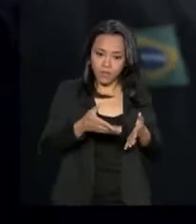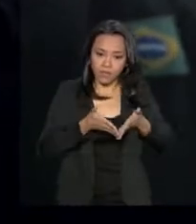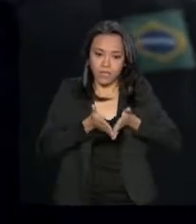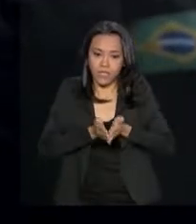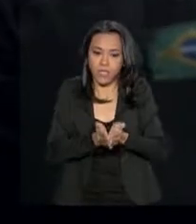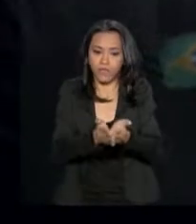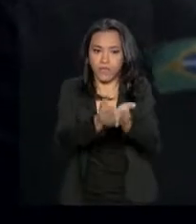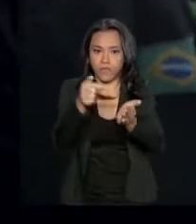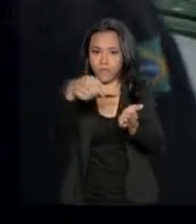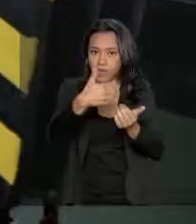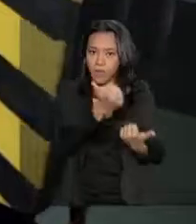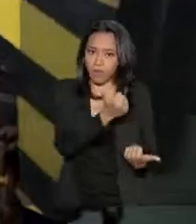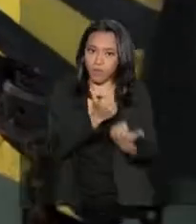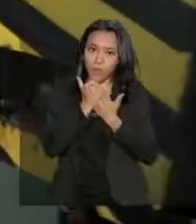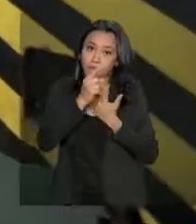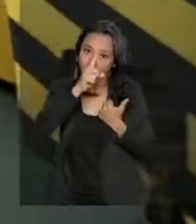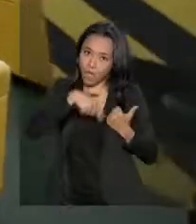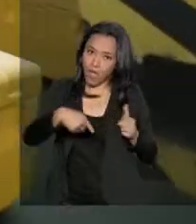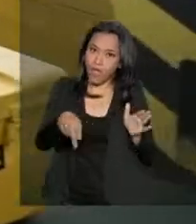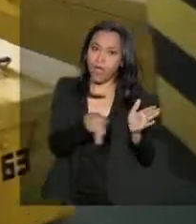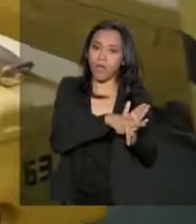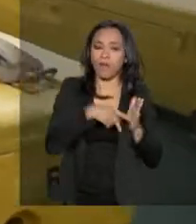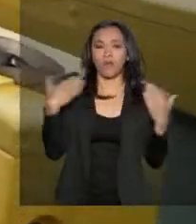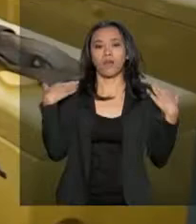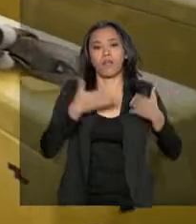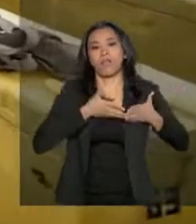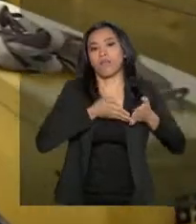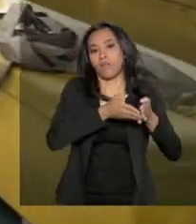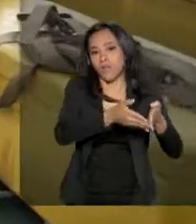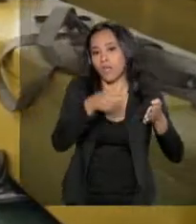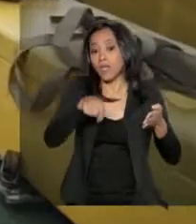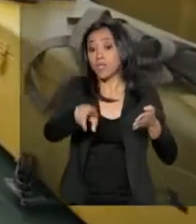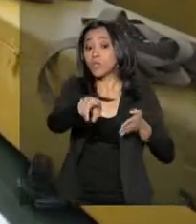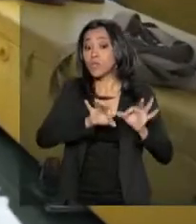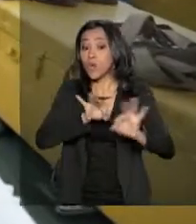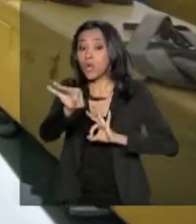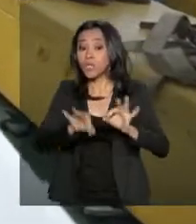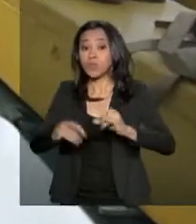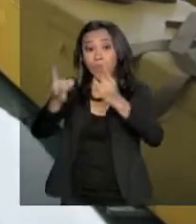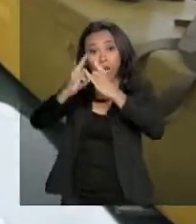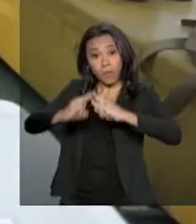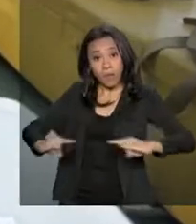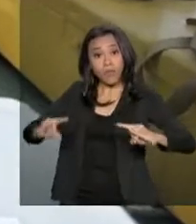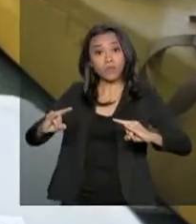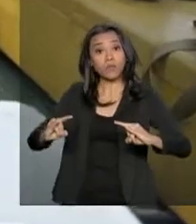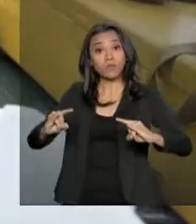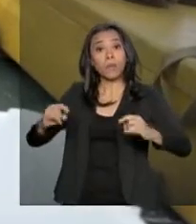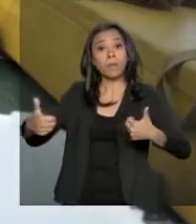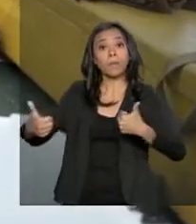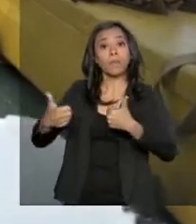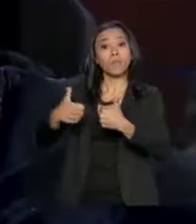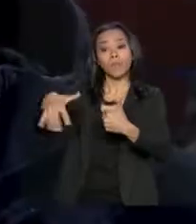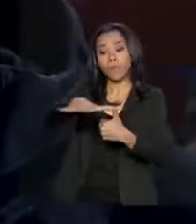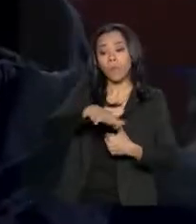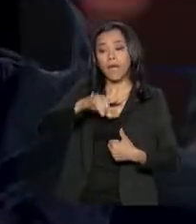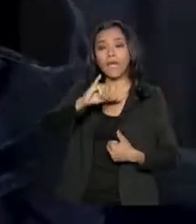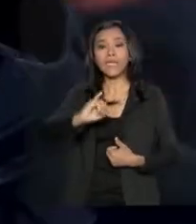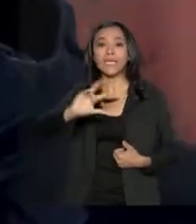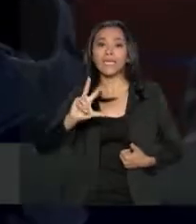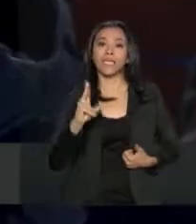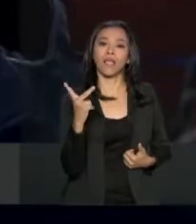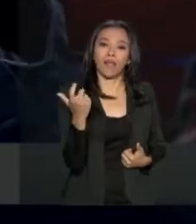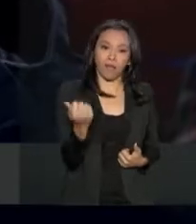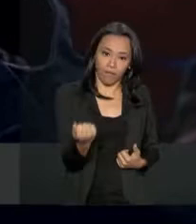apoio oceanográfico da Marinha, eles se organizam para um acampamento numa ilha isolada. É a primeira vez que a gente vai acampar.